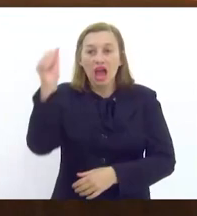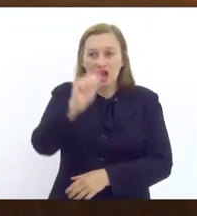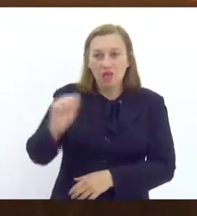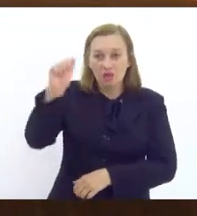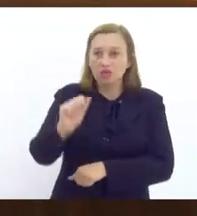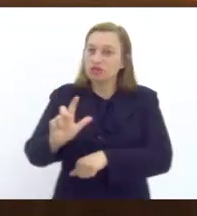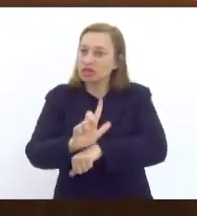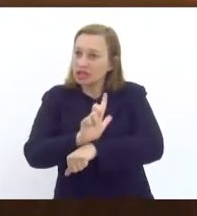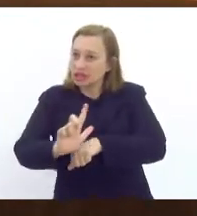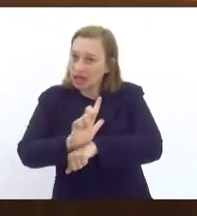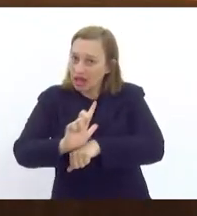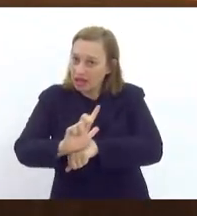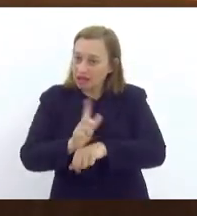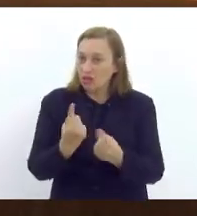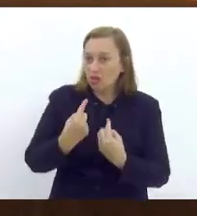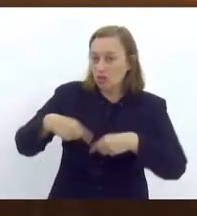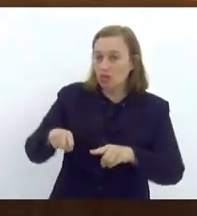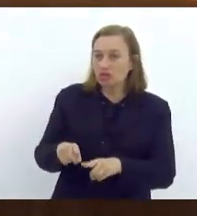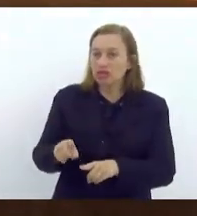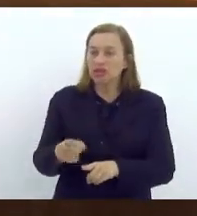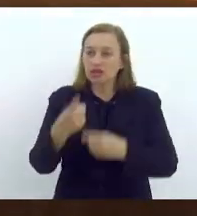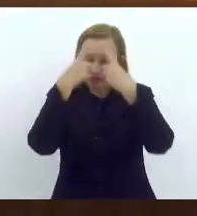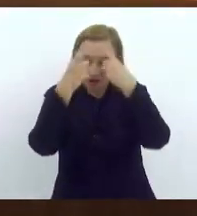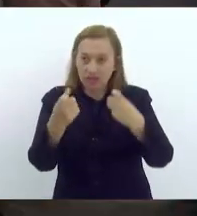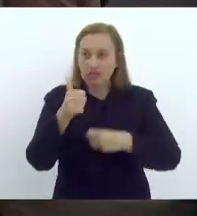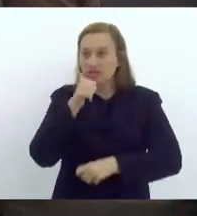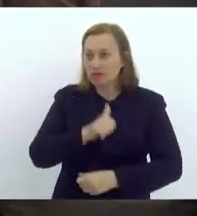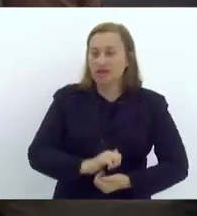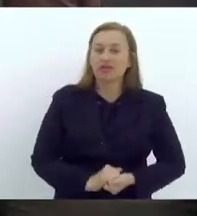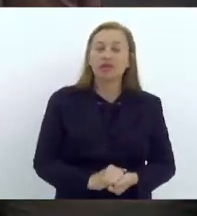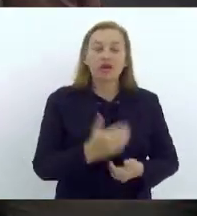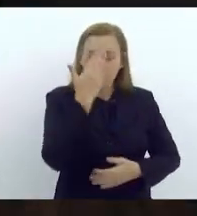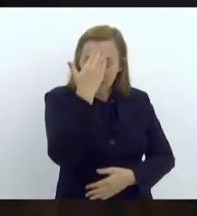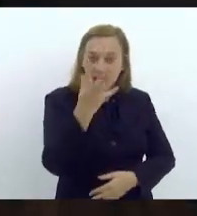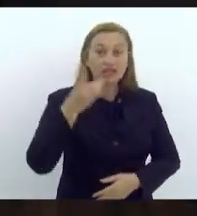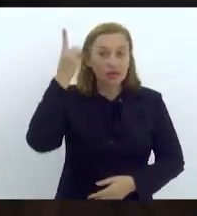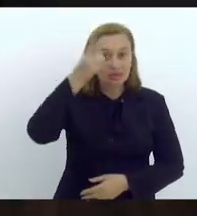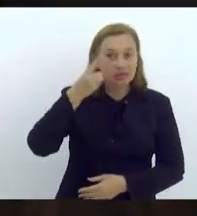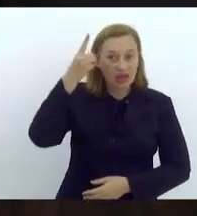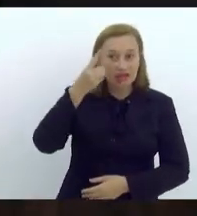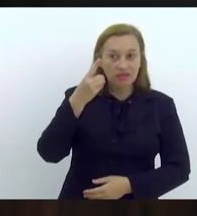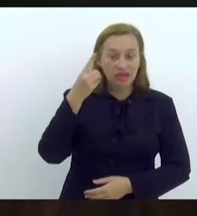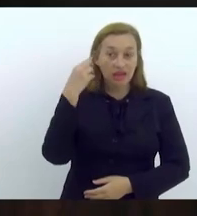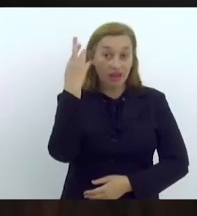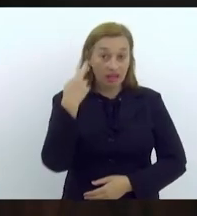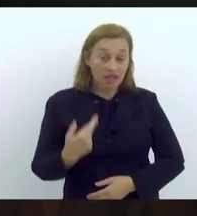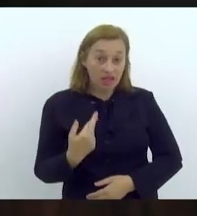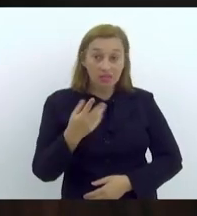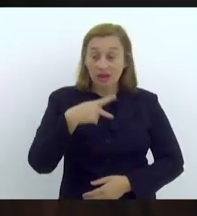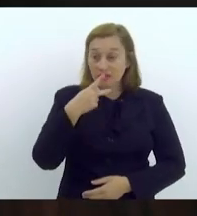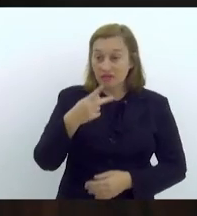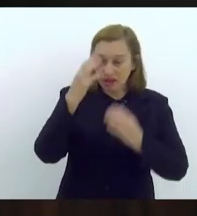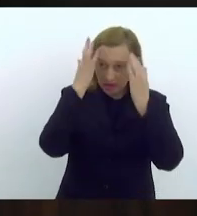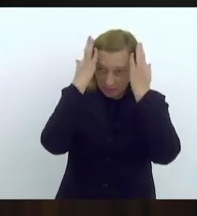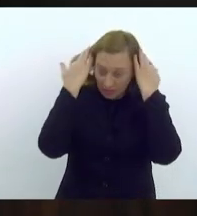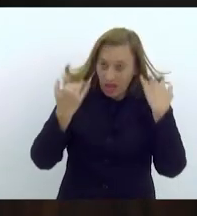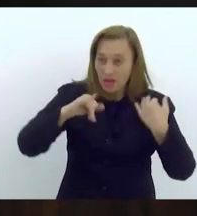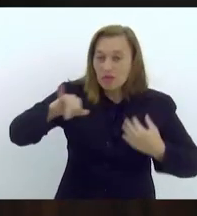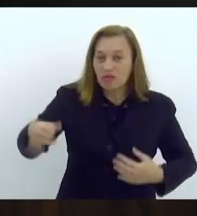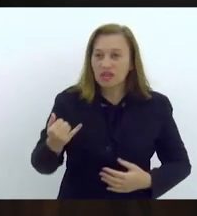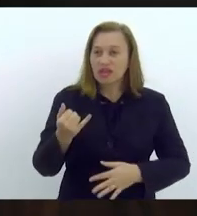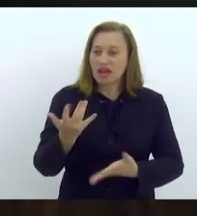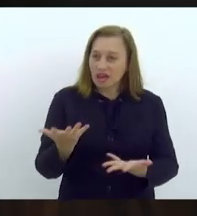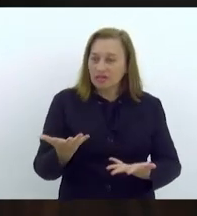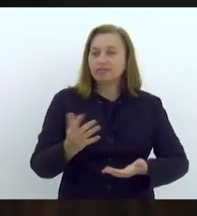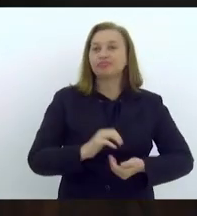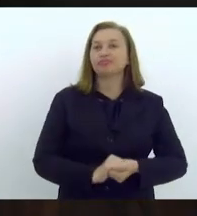lilás de combate à violência contra a mulher. Muito obrigado, deputada Renata, pelas palavras. Aproveitar o ensejo, não estou